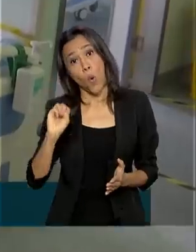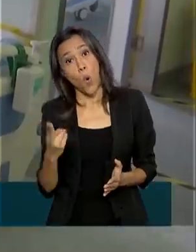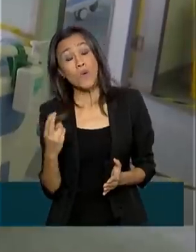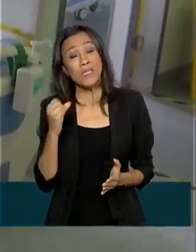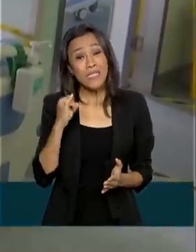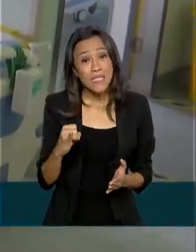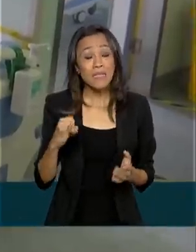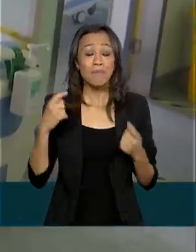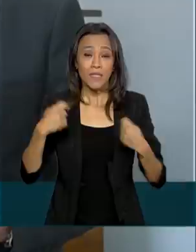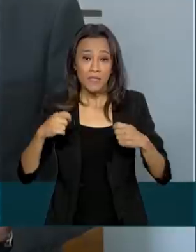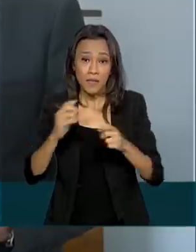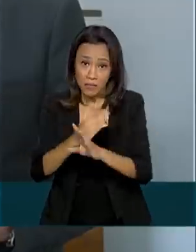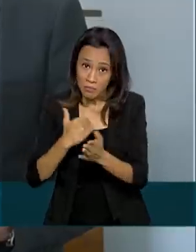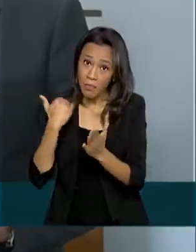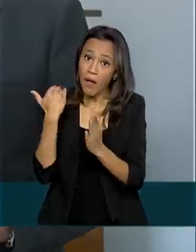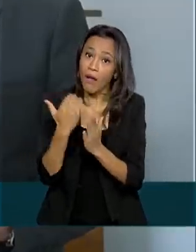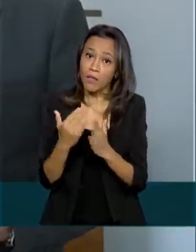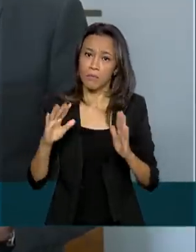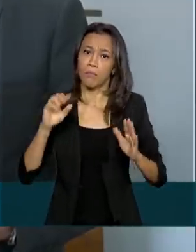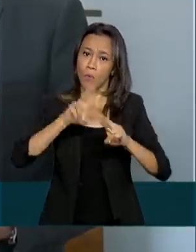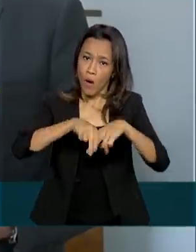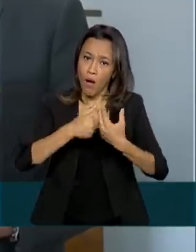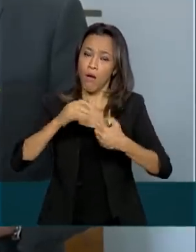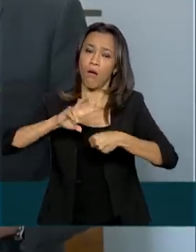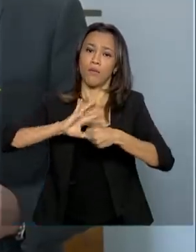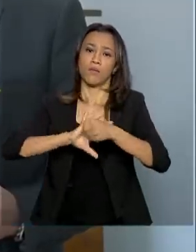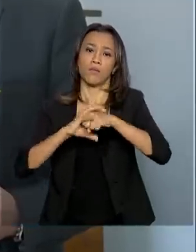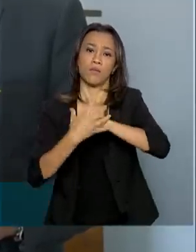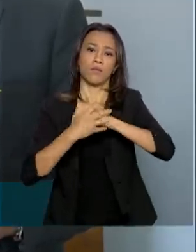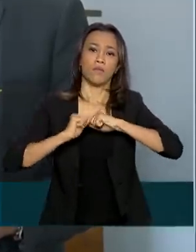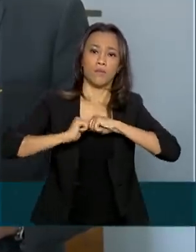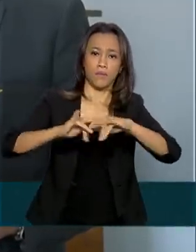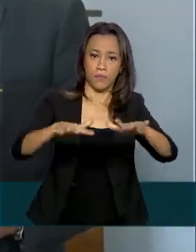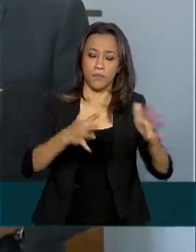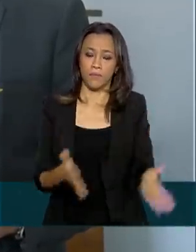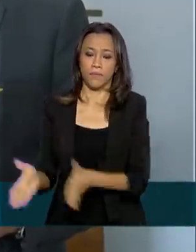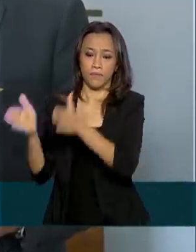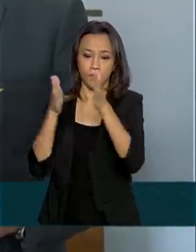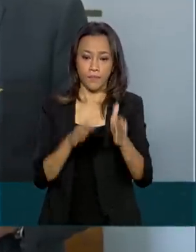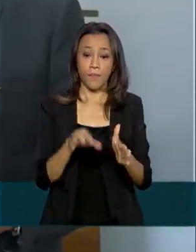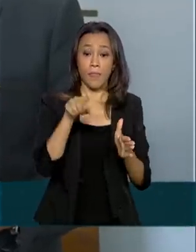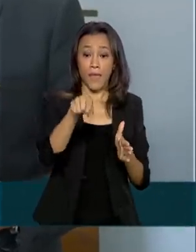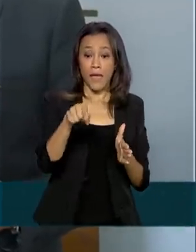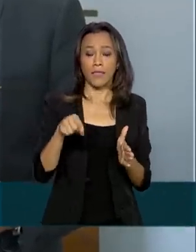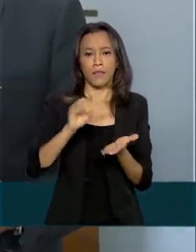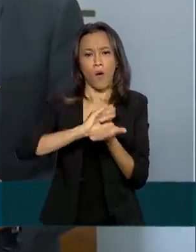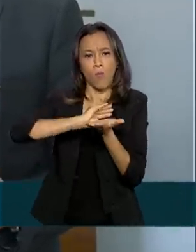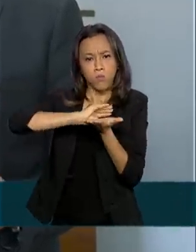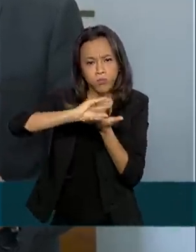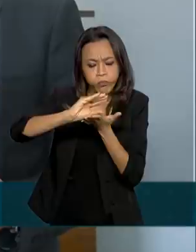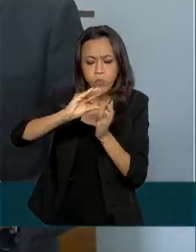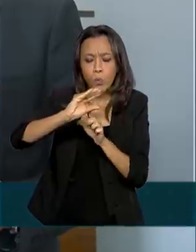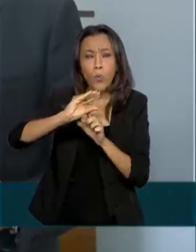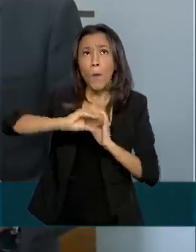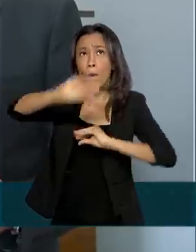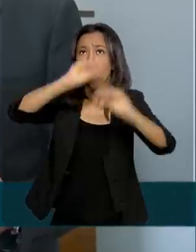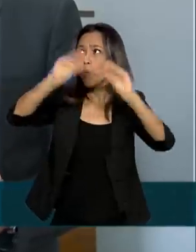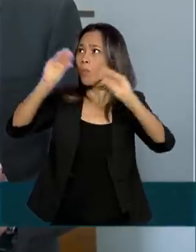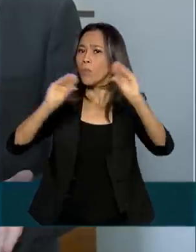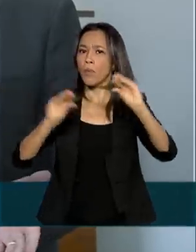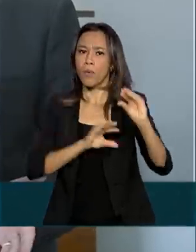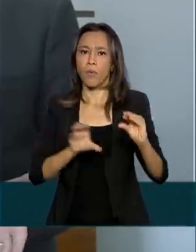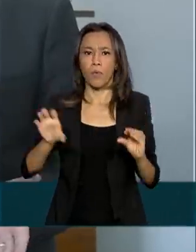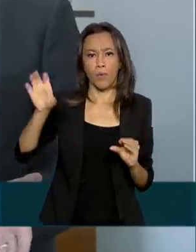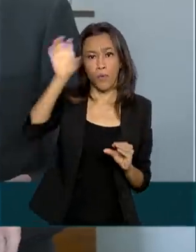decorrência da pandemia. Essa descentralização de recurso foi pertinente para dar